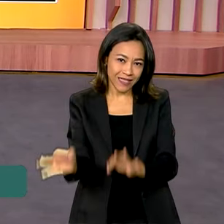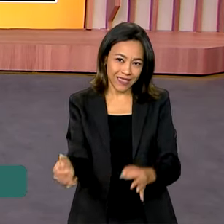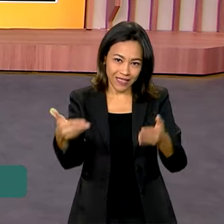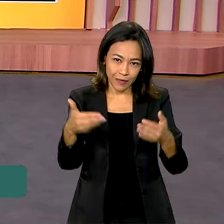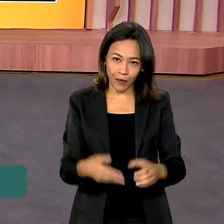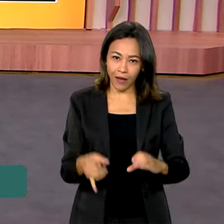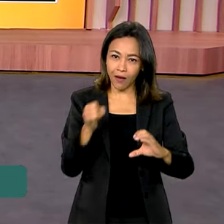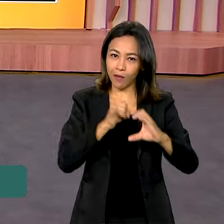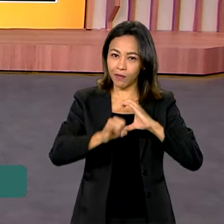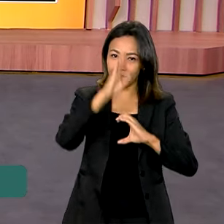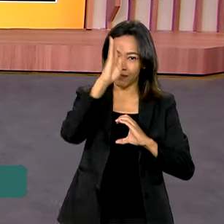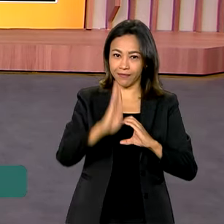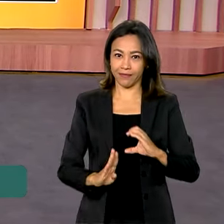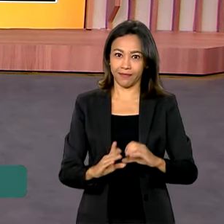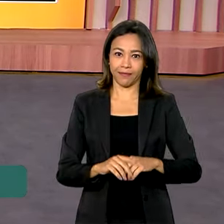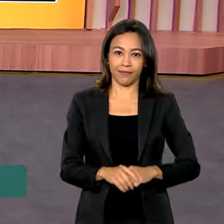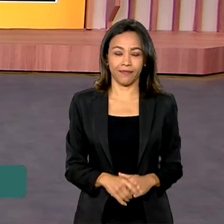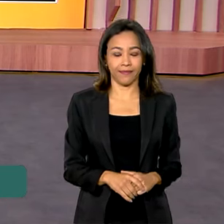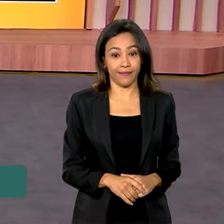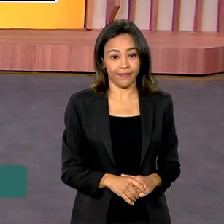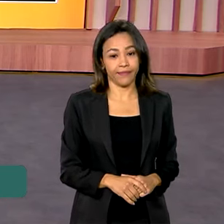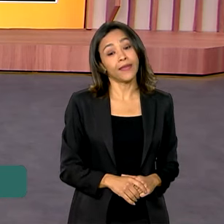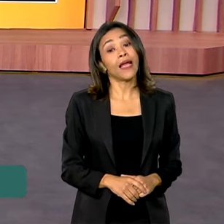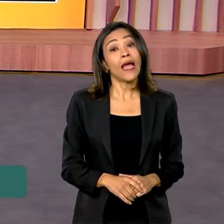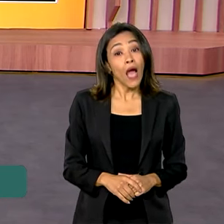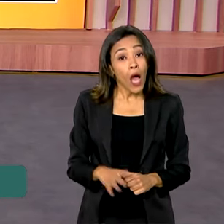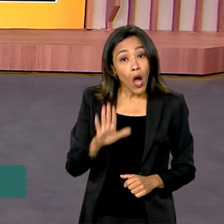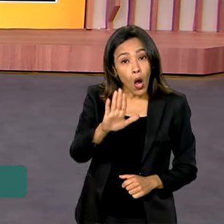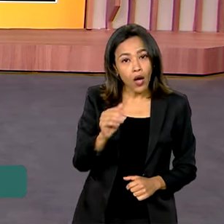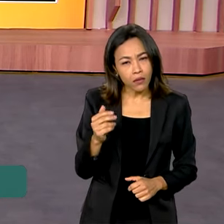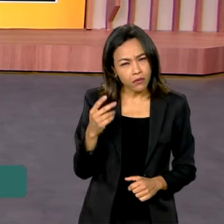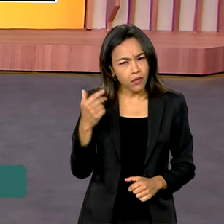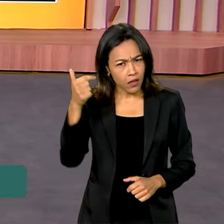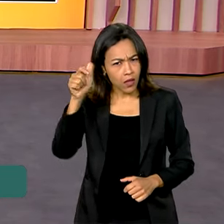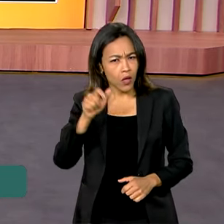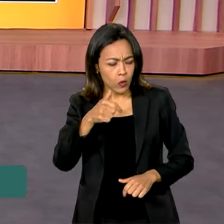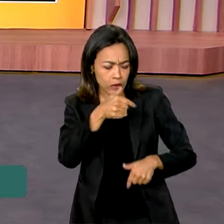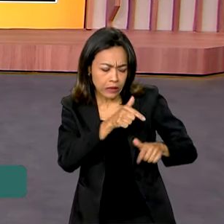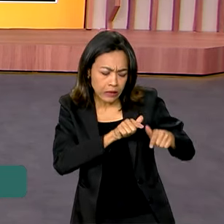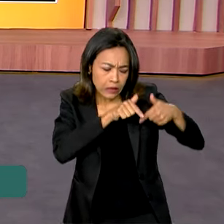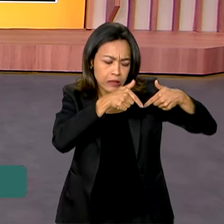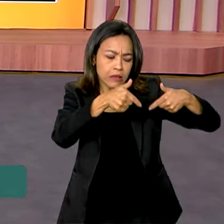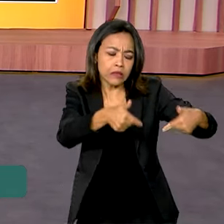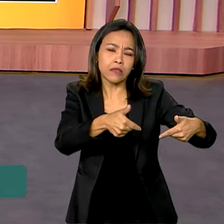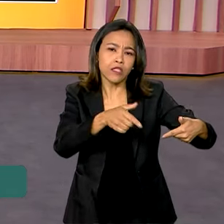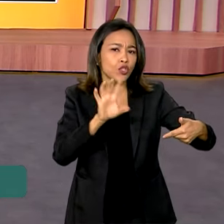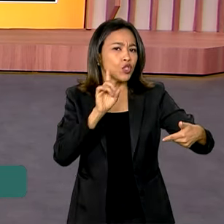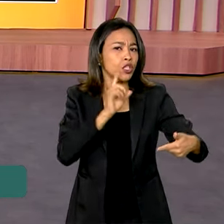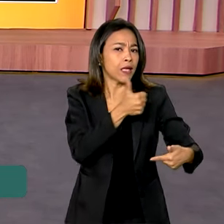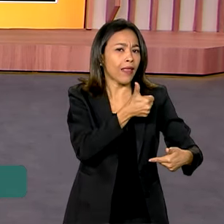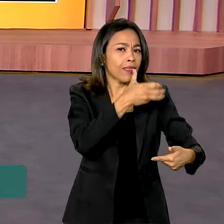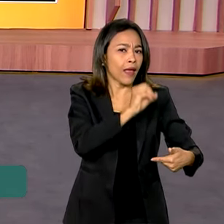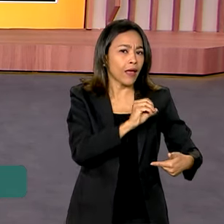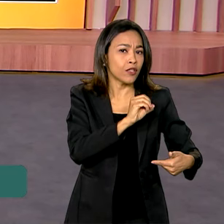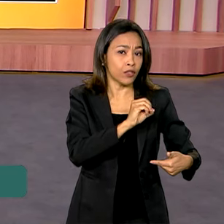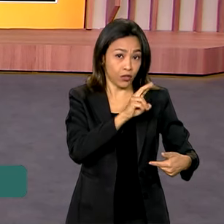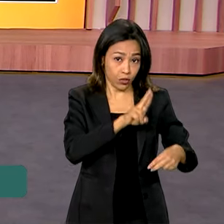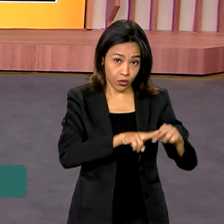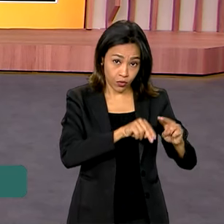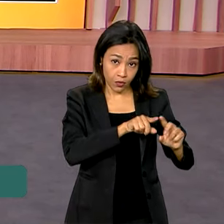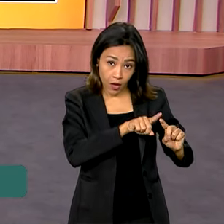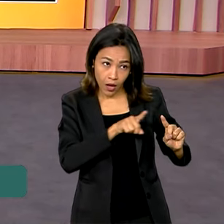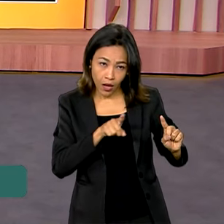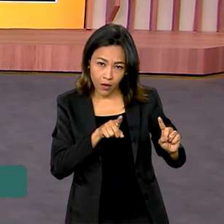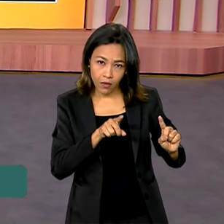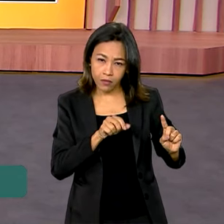de comunicações. Pessoal, essa operação aí que foi realizada de 10 de junho a 11 de julho em todo o país,